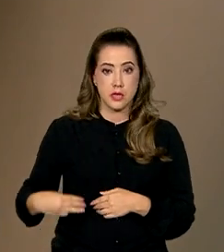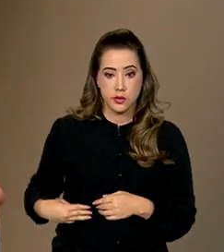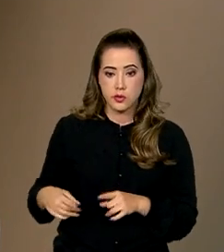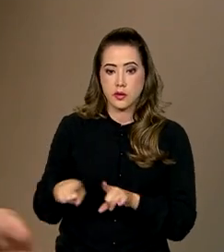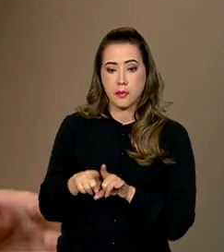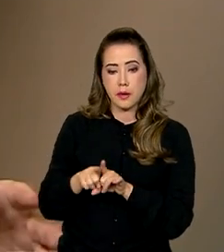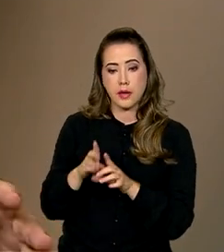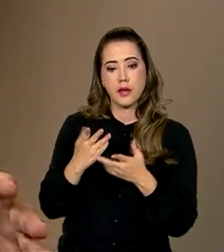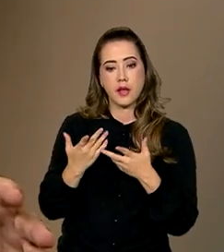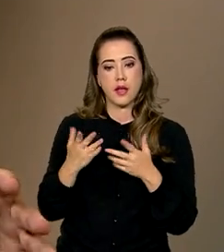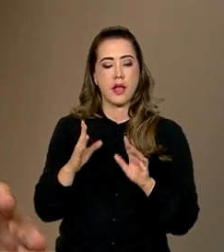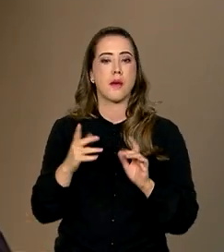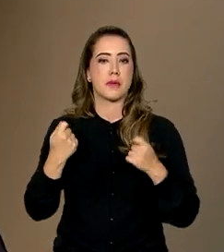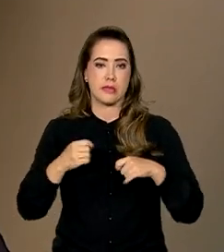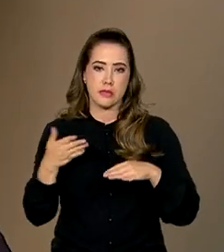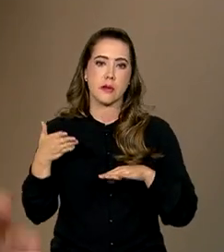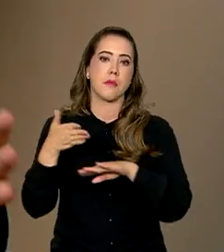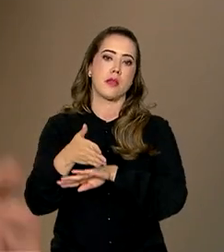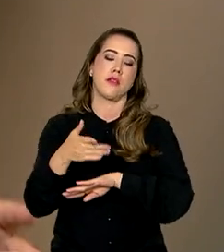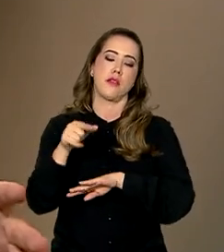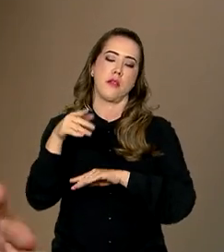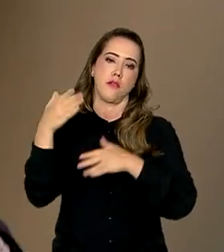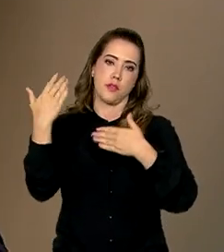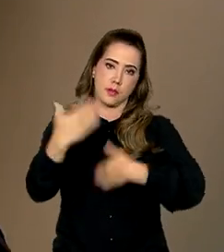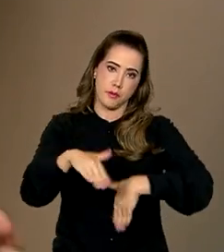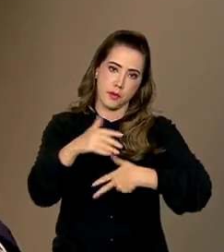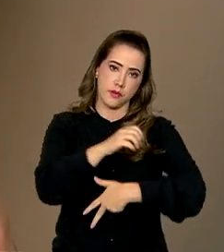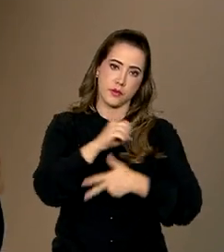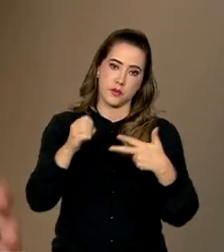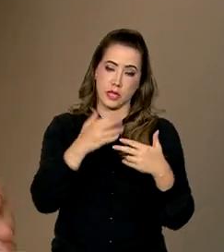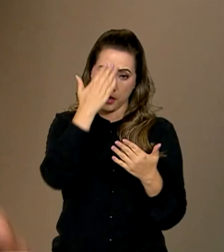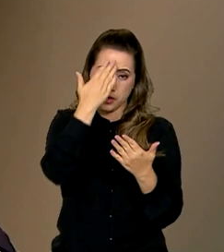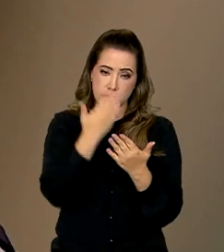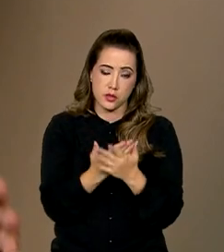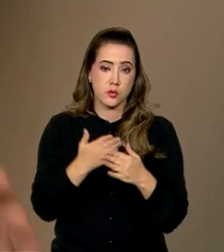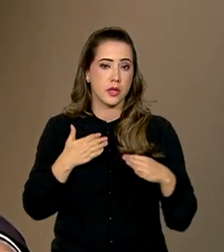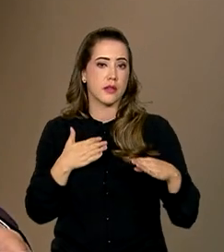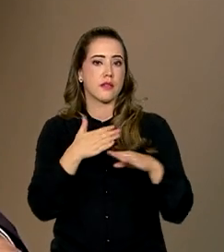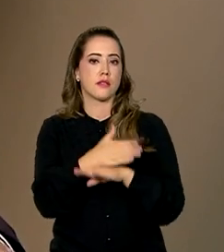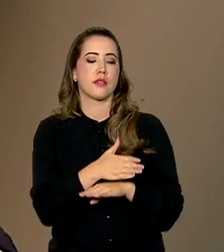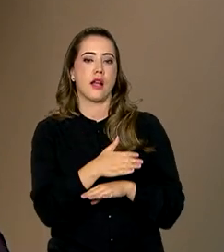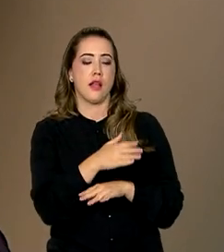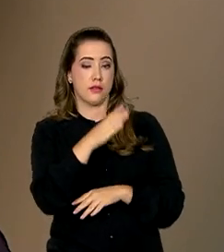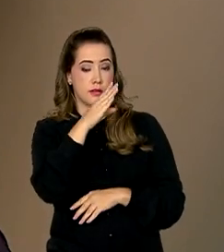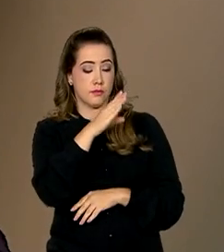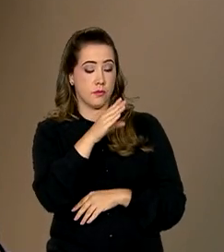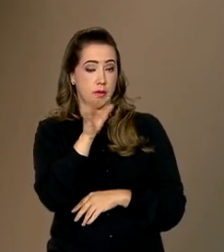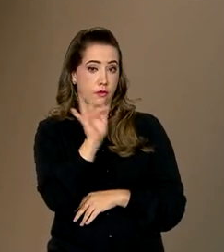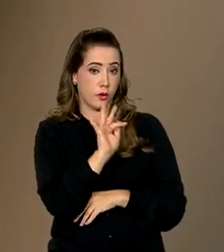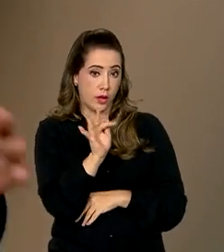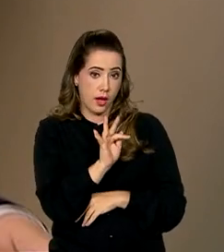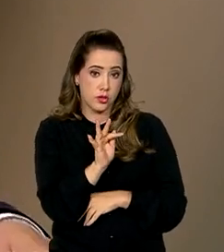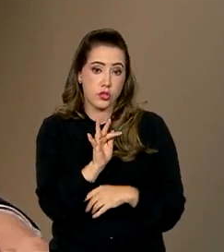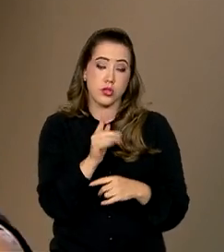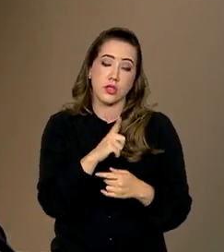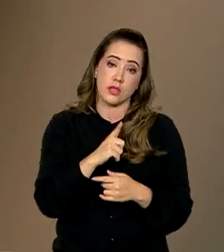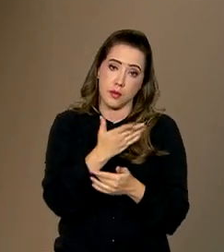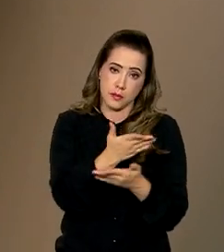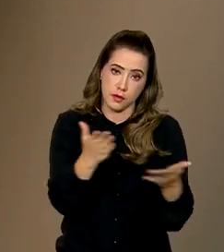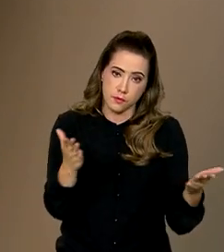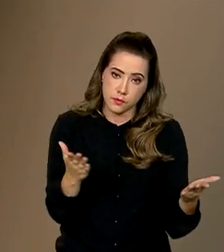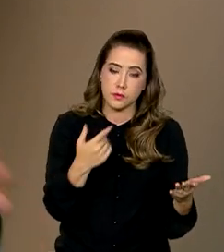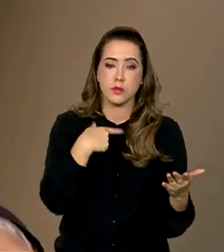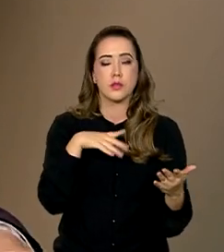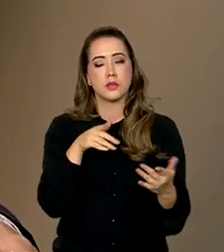deixe de participar do Enem. Acredite que o Enem é uma porta de acesso à educação superior que existe para você,